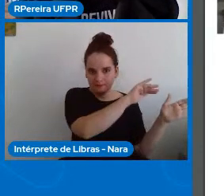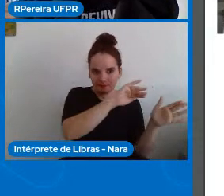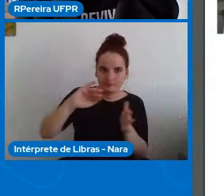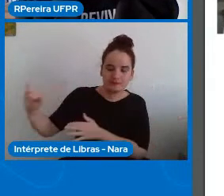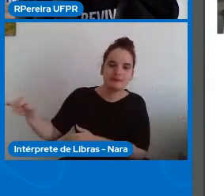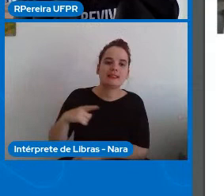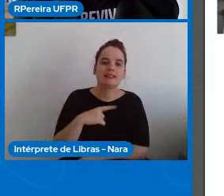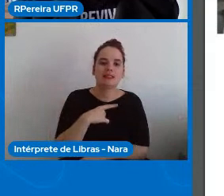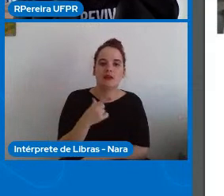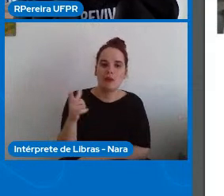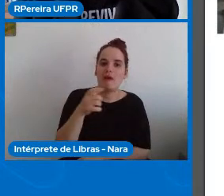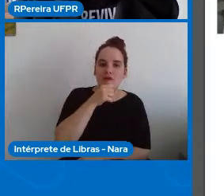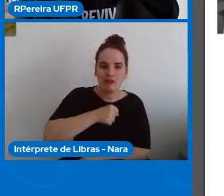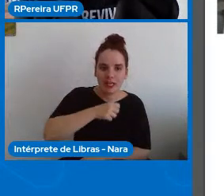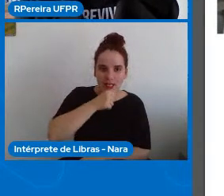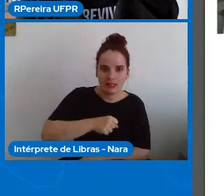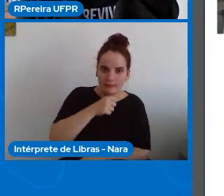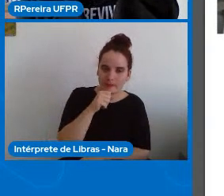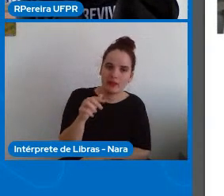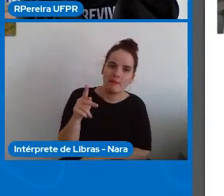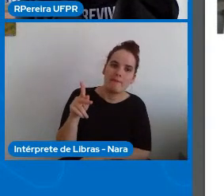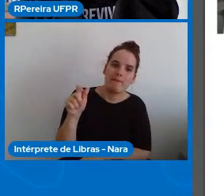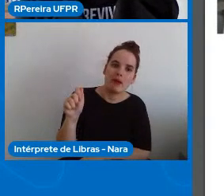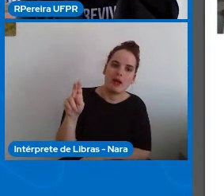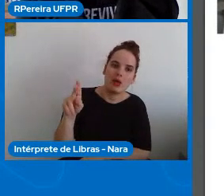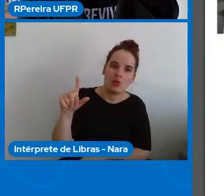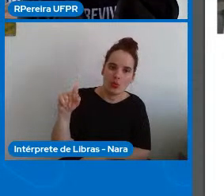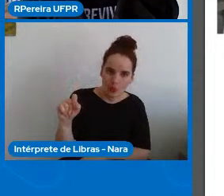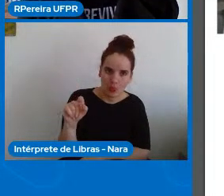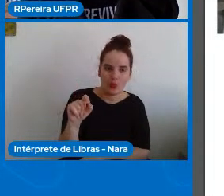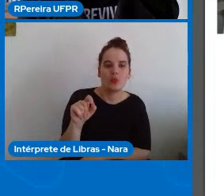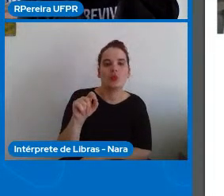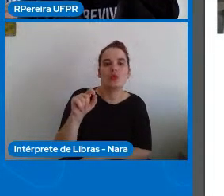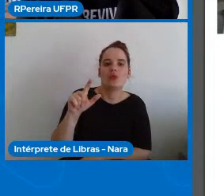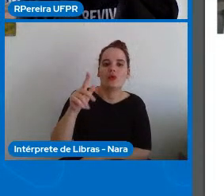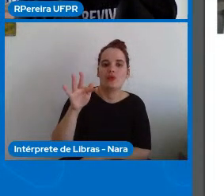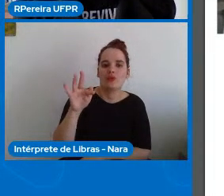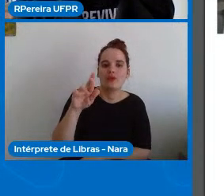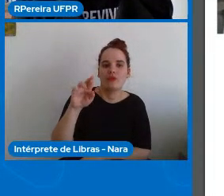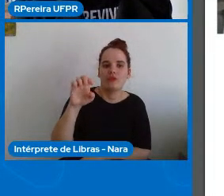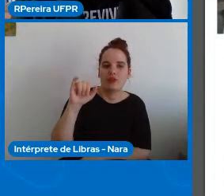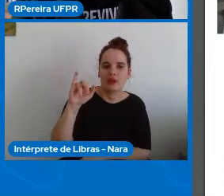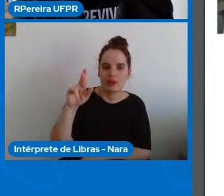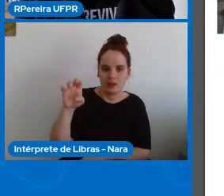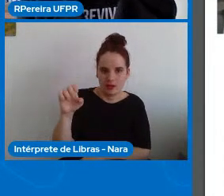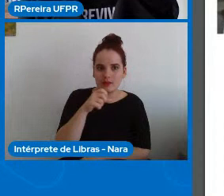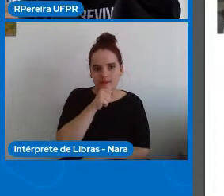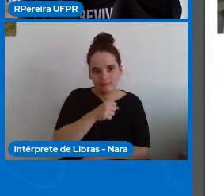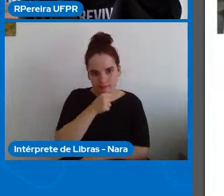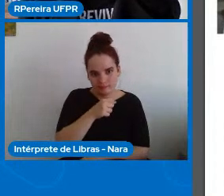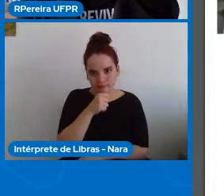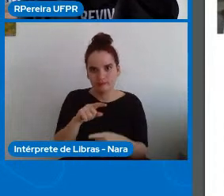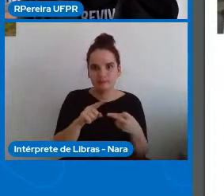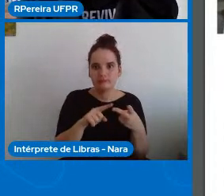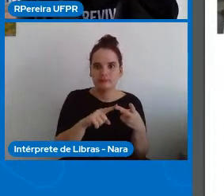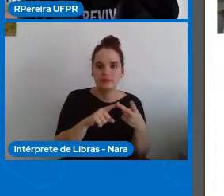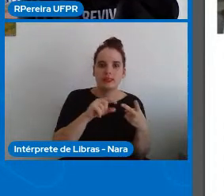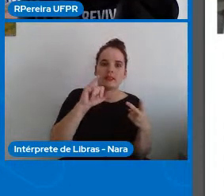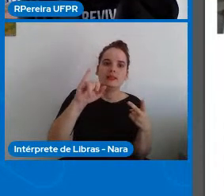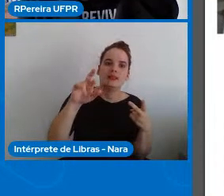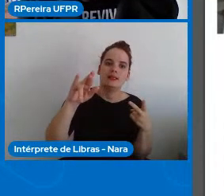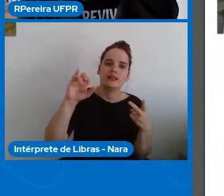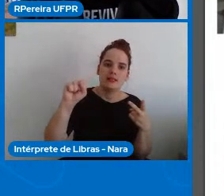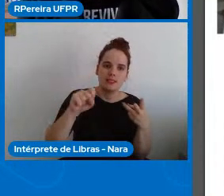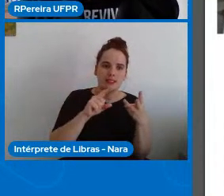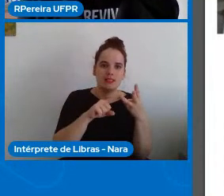Freire para a Iris e para a Djamila para a Iris Young e para a Djamila